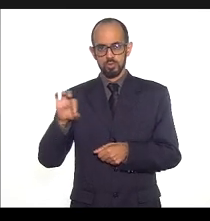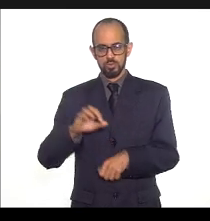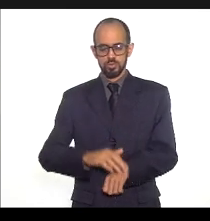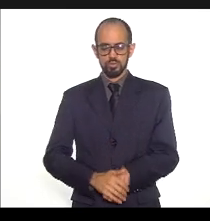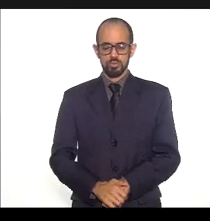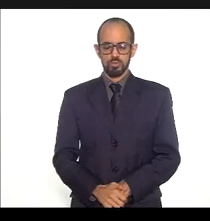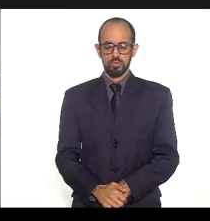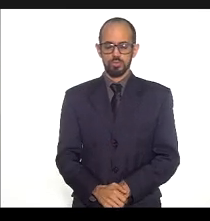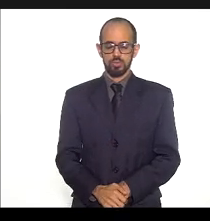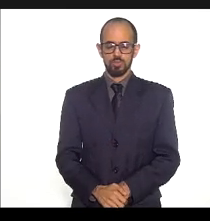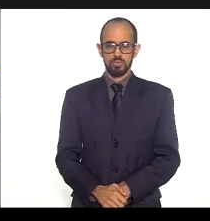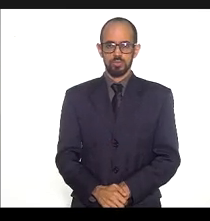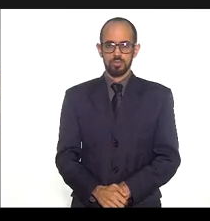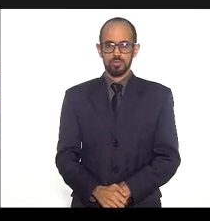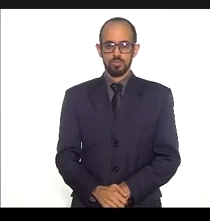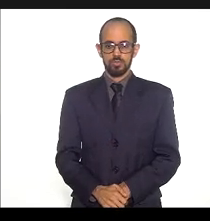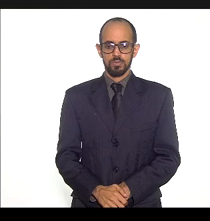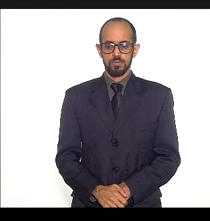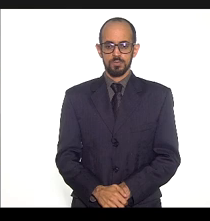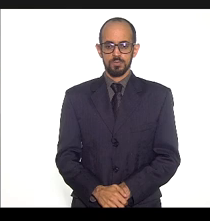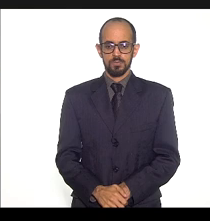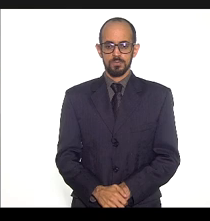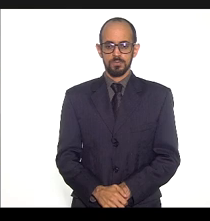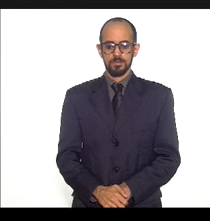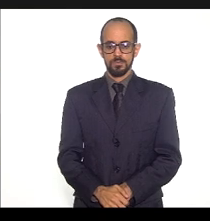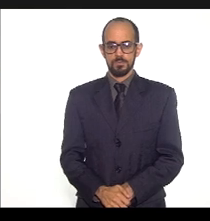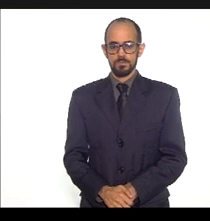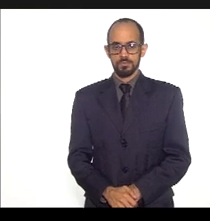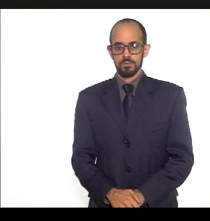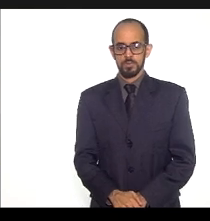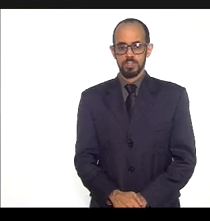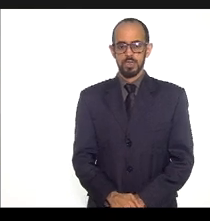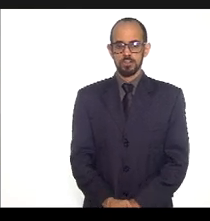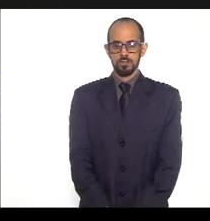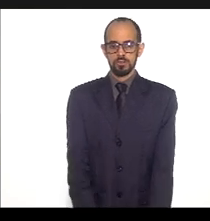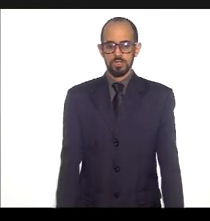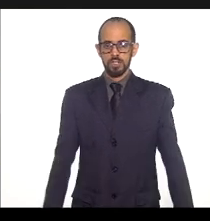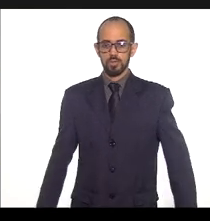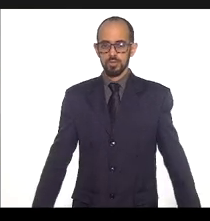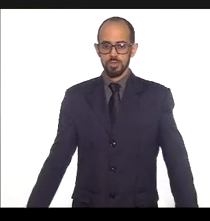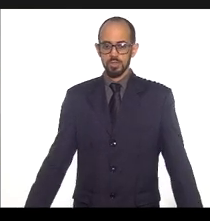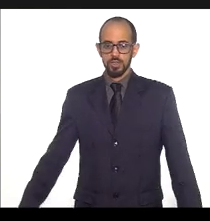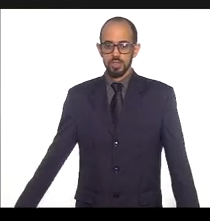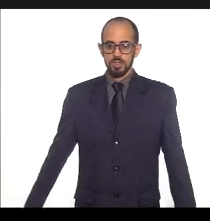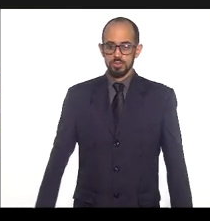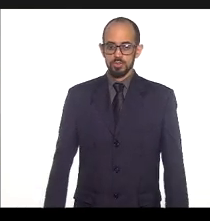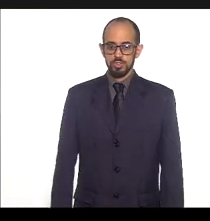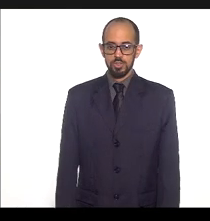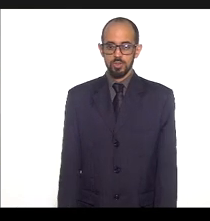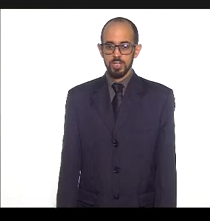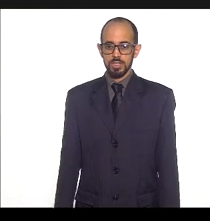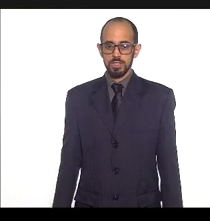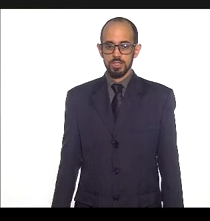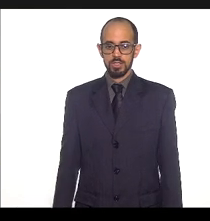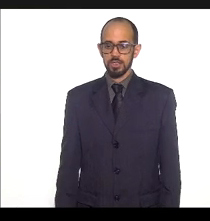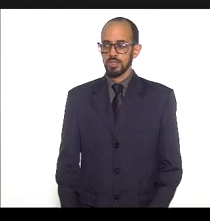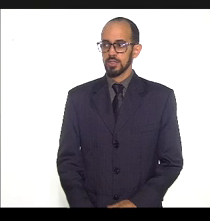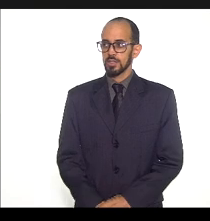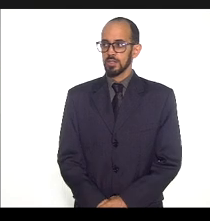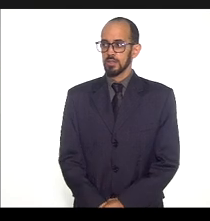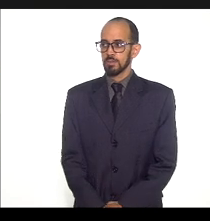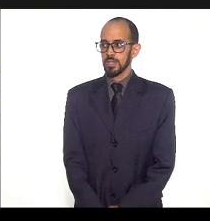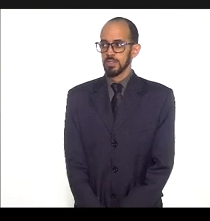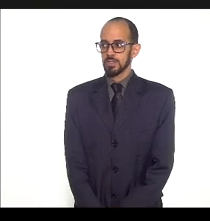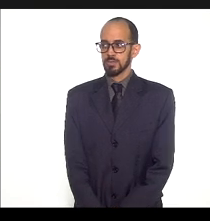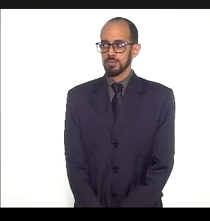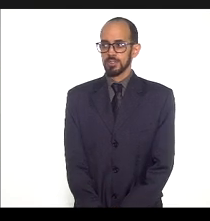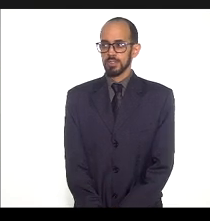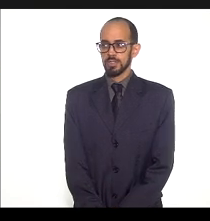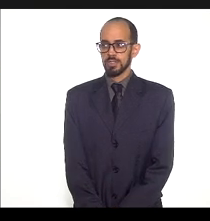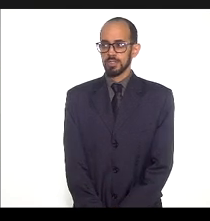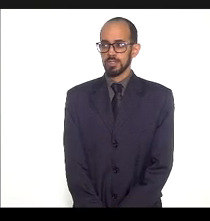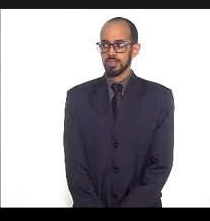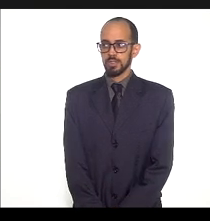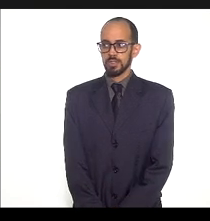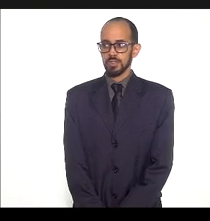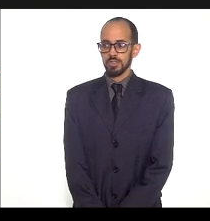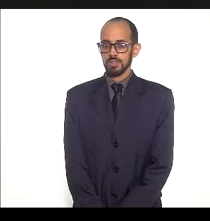gente